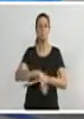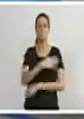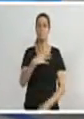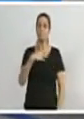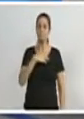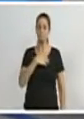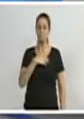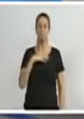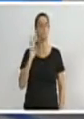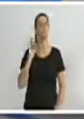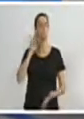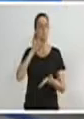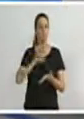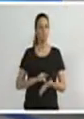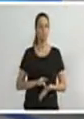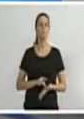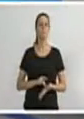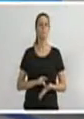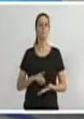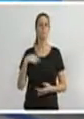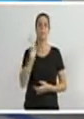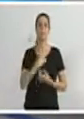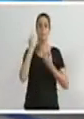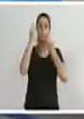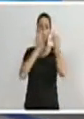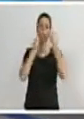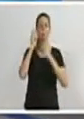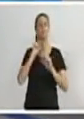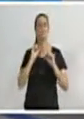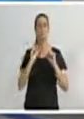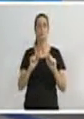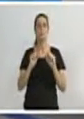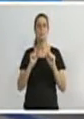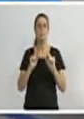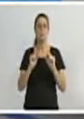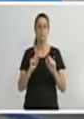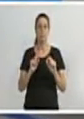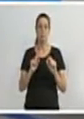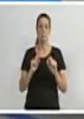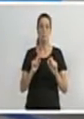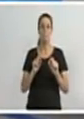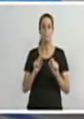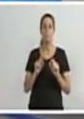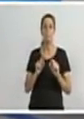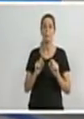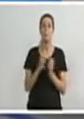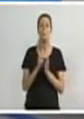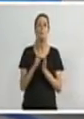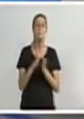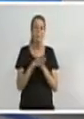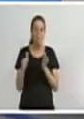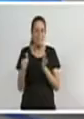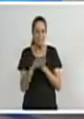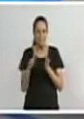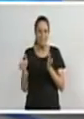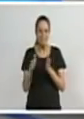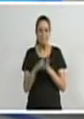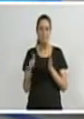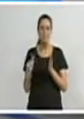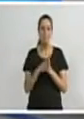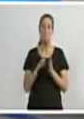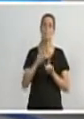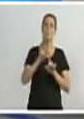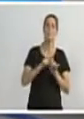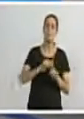realmente, a nossa preocupação é na temporada, na alta temporada, né, de